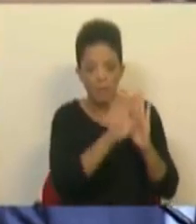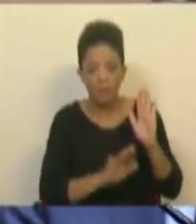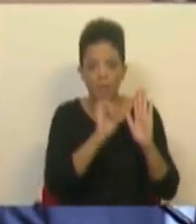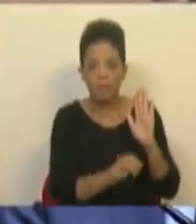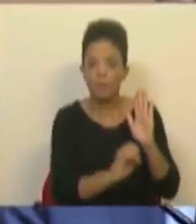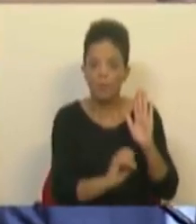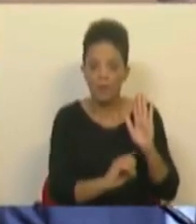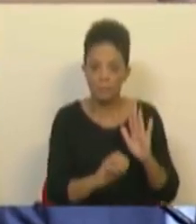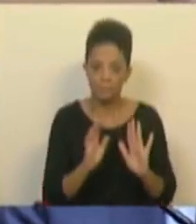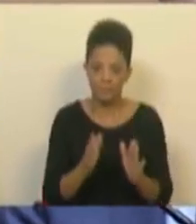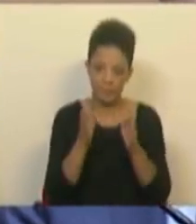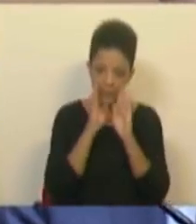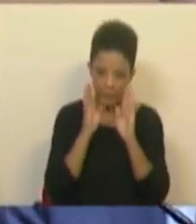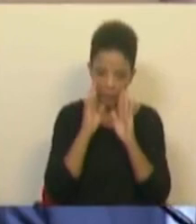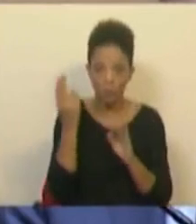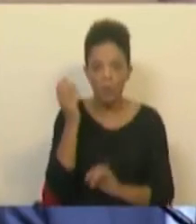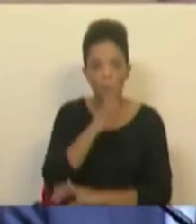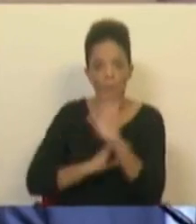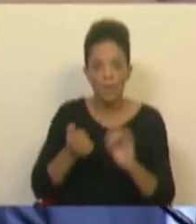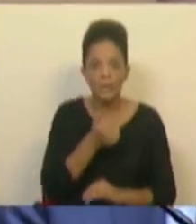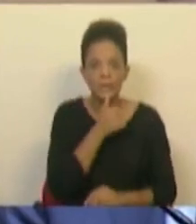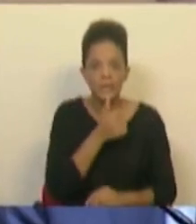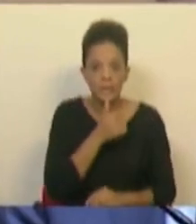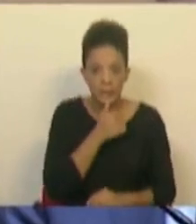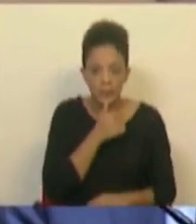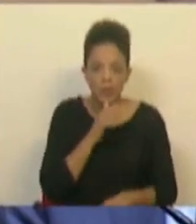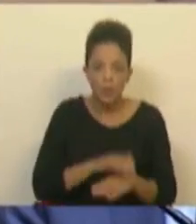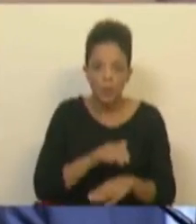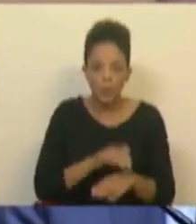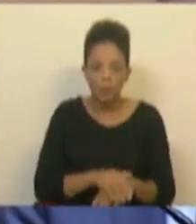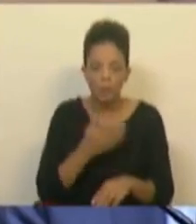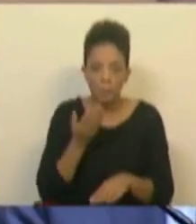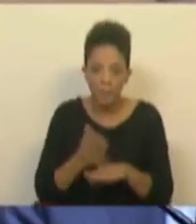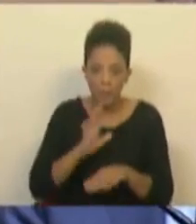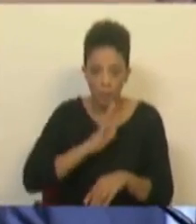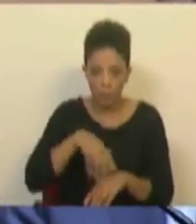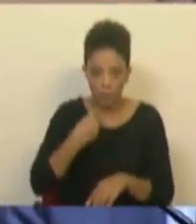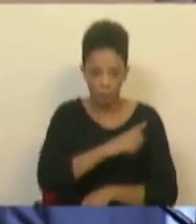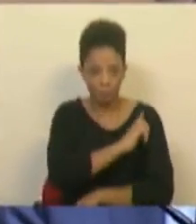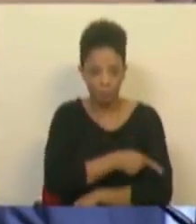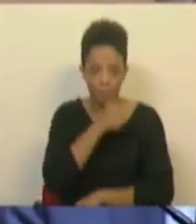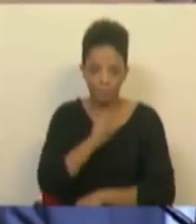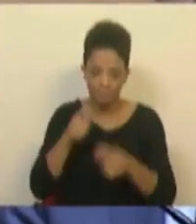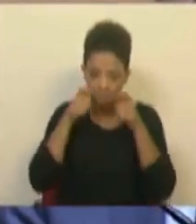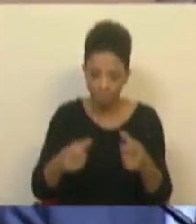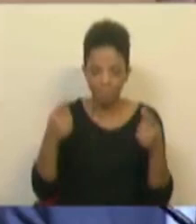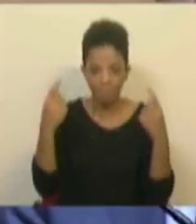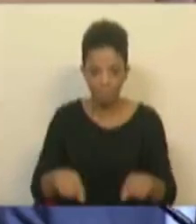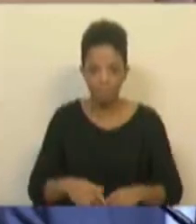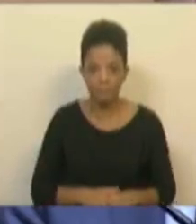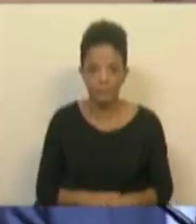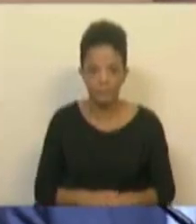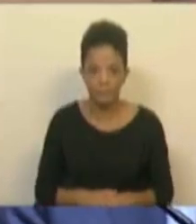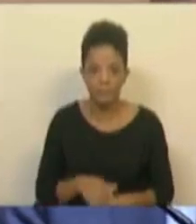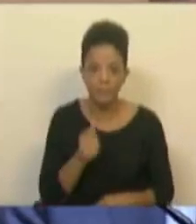não tenhamos ilusões. A União Europeia decide para uma parte do mundo, é uma superpotência regulatória, e